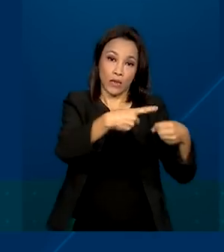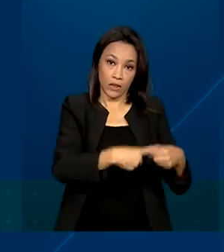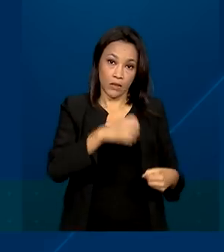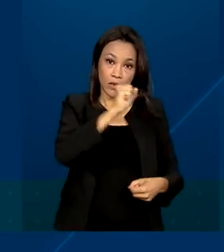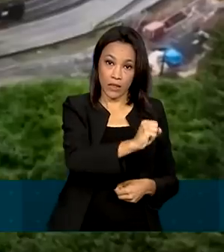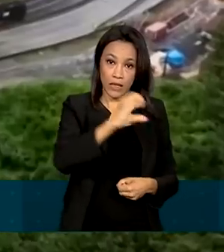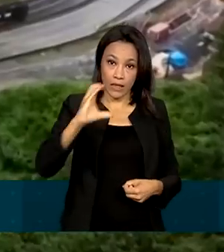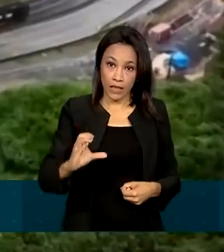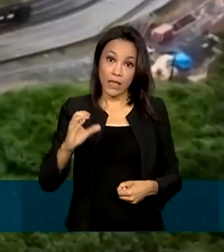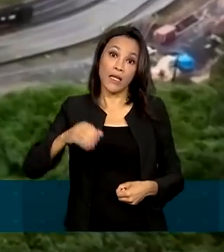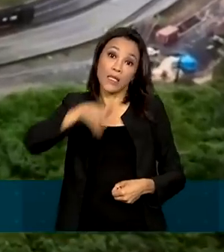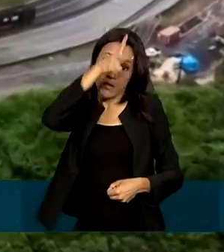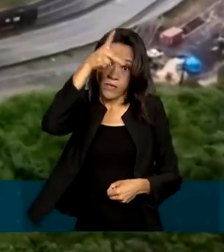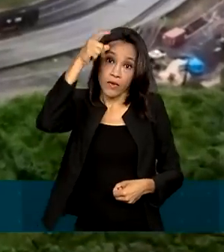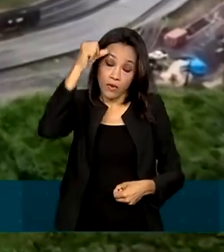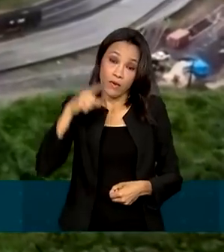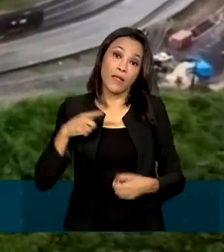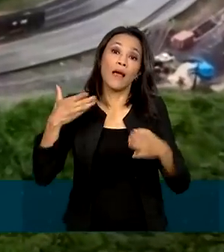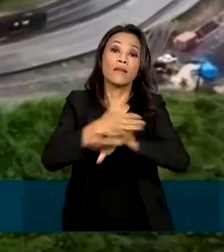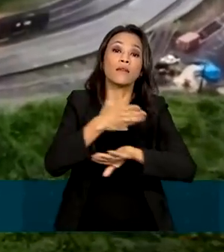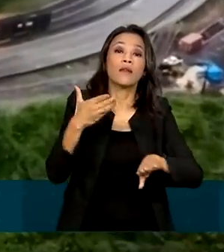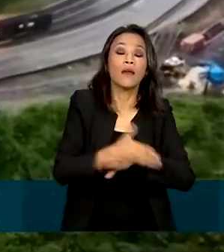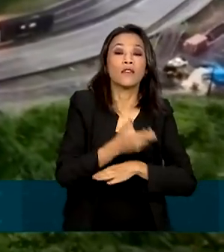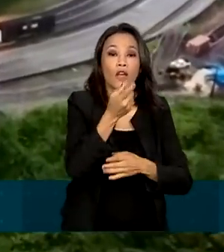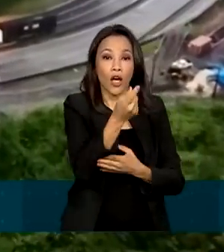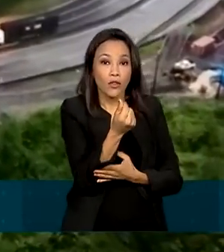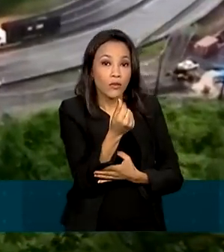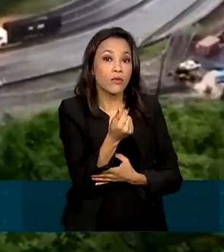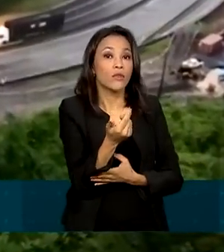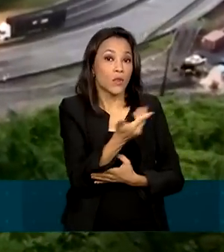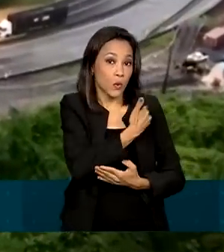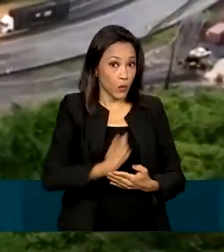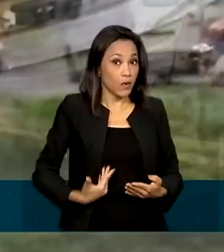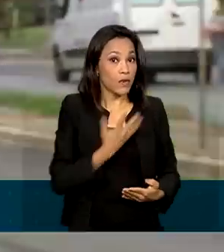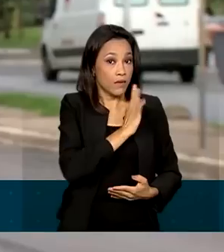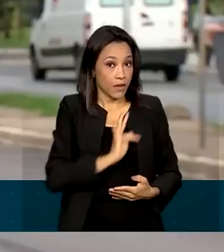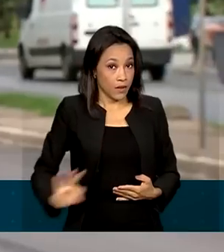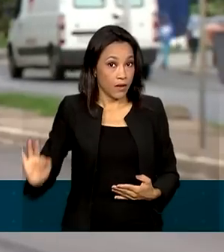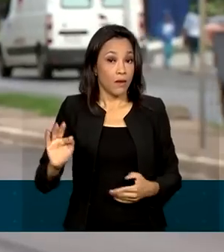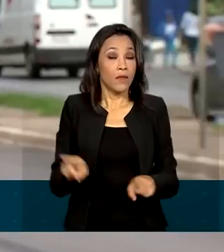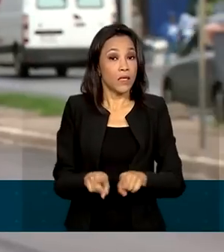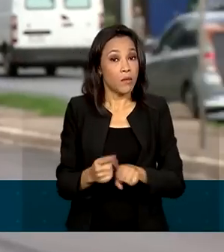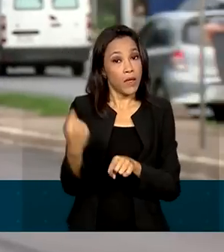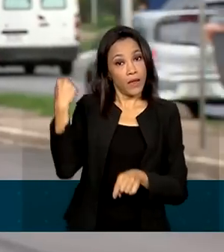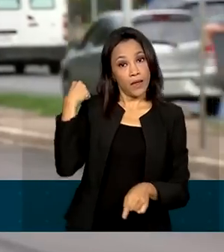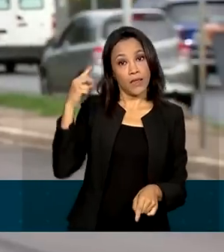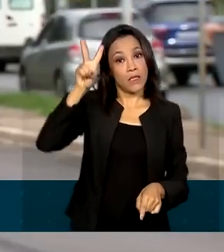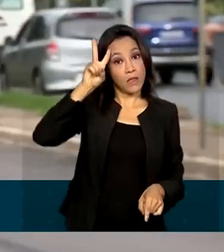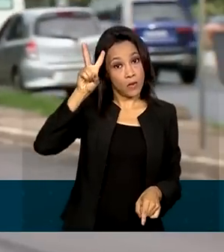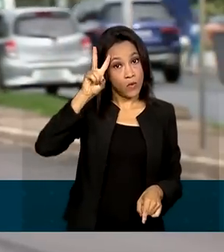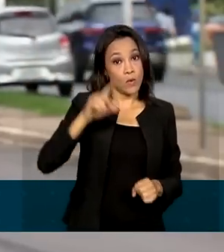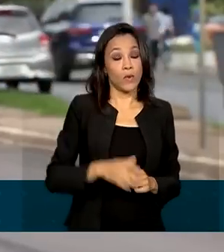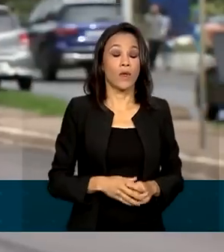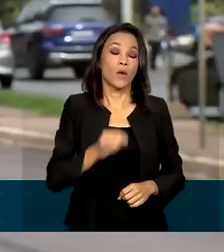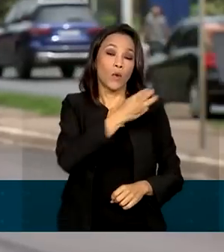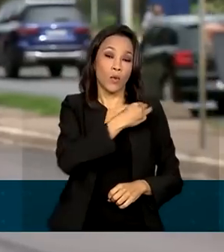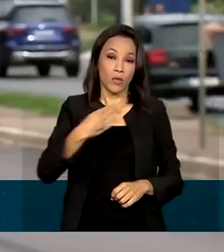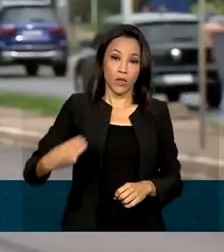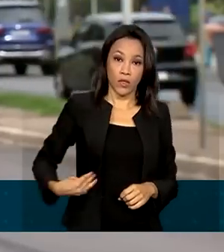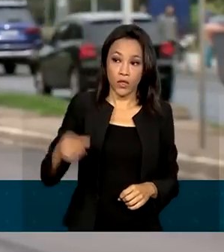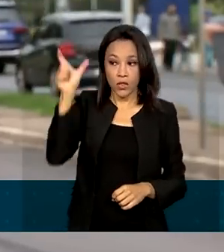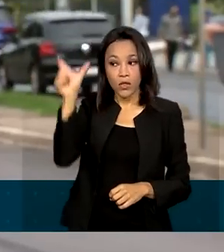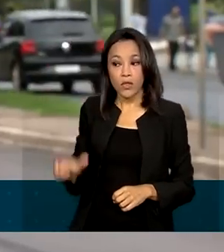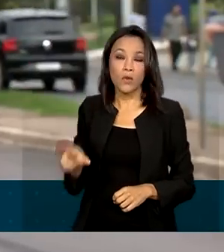prefeituras vão ter acesso facilitado a recursos federais. E também nessa segunda-feira, o ministro do Desenvolvimento Regional, Daniel